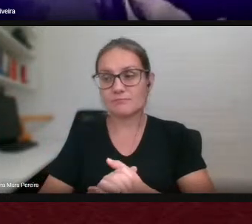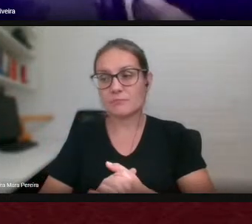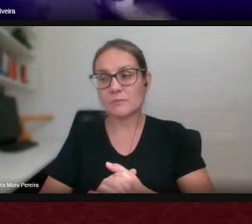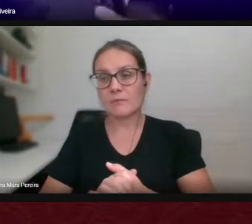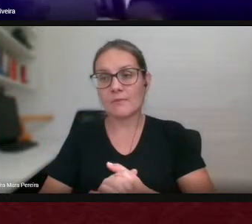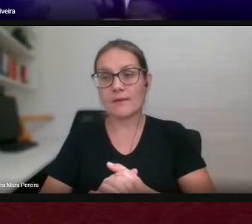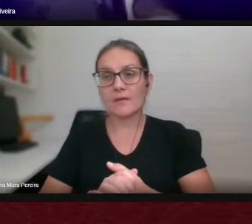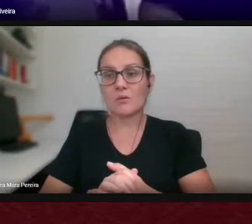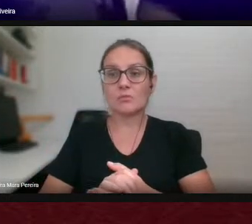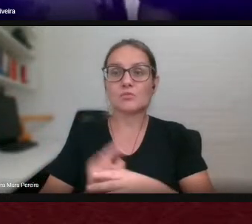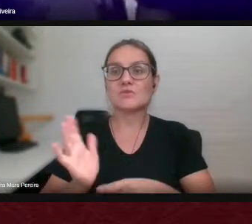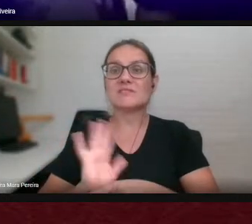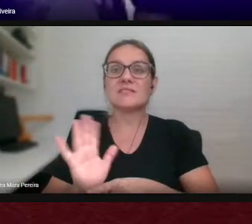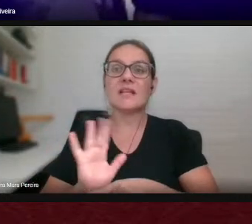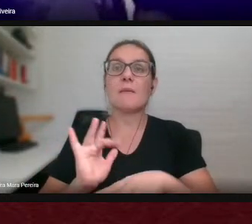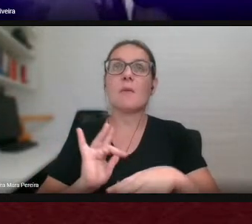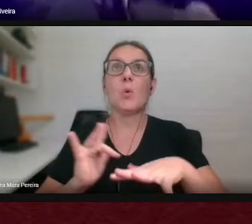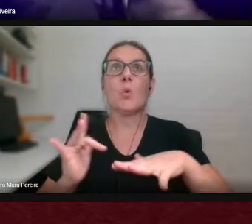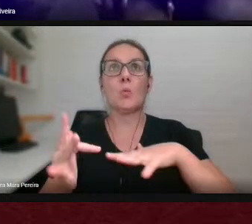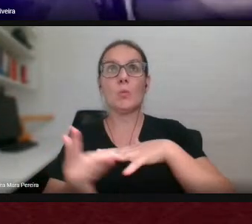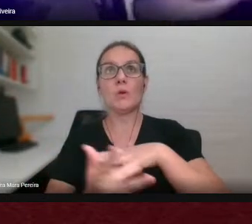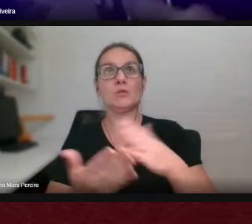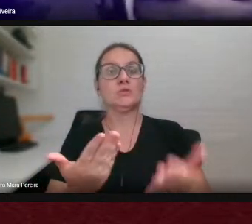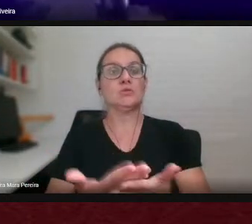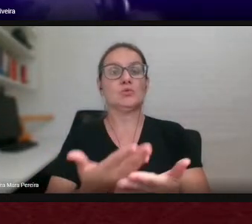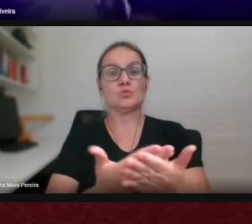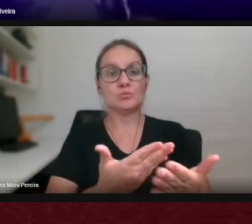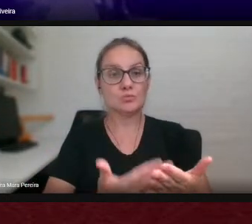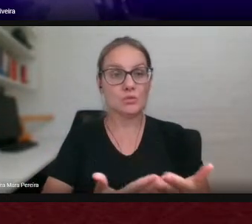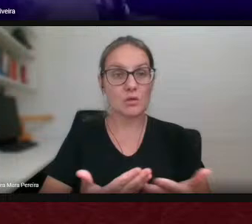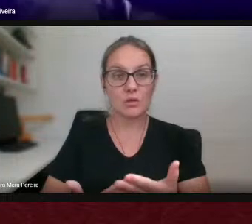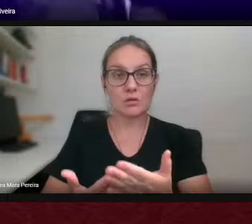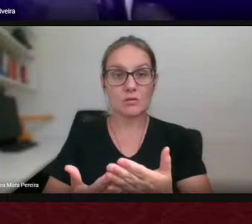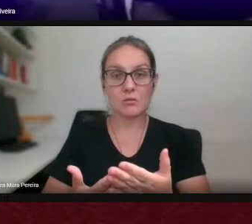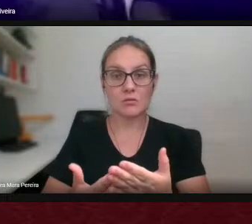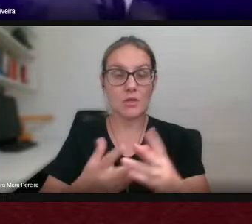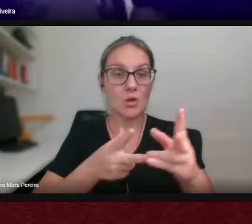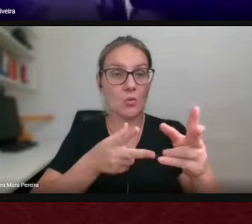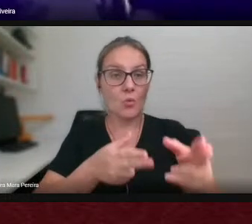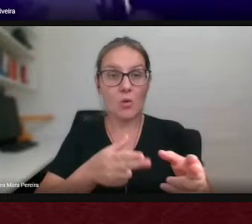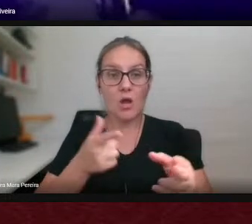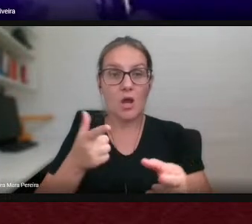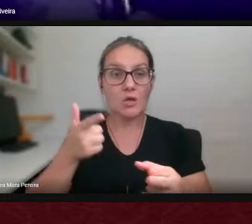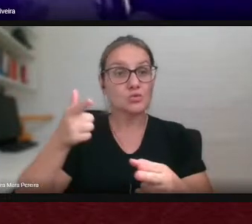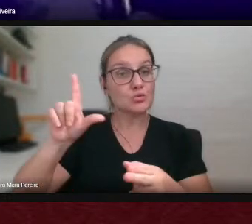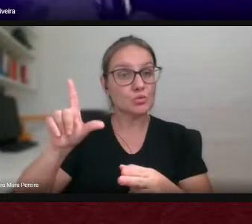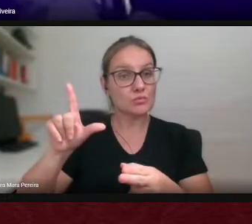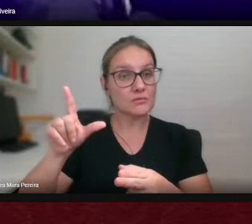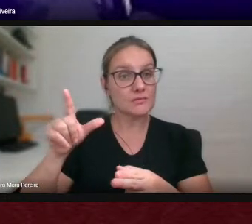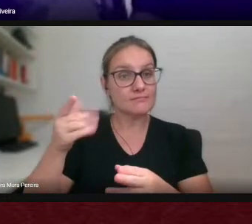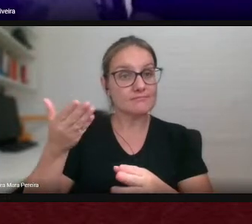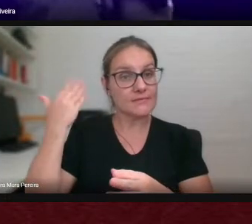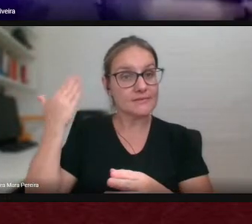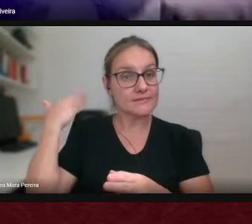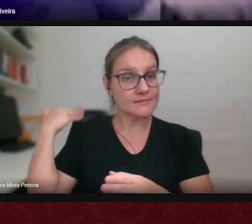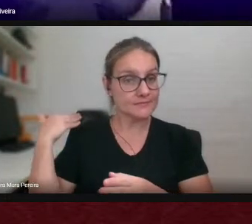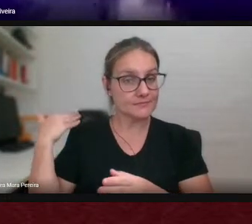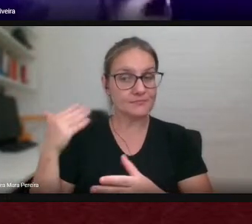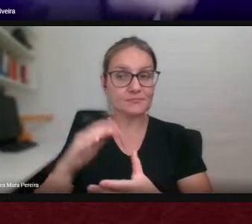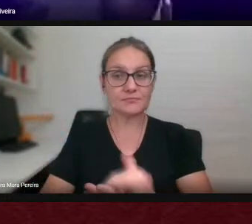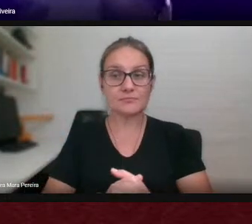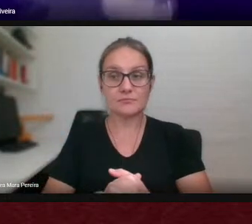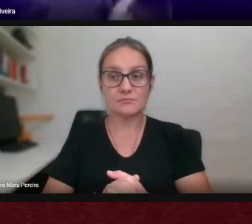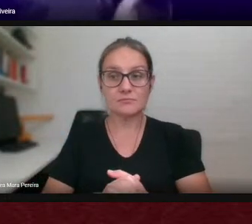uma mídia a ser estudada nos mesmos moldes que foram todas as mídias que o antecederam ele